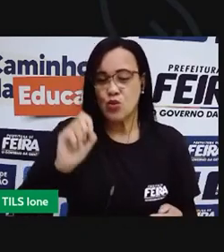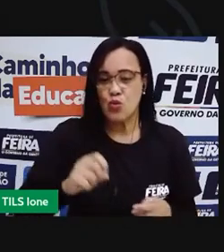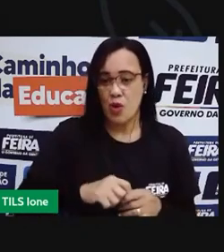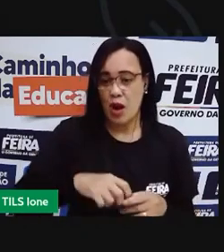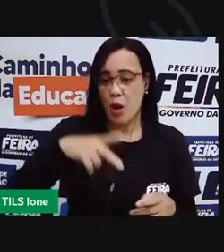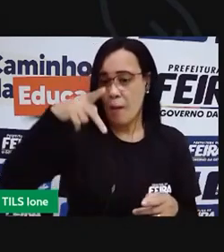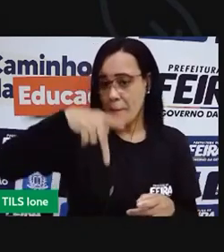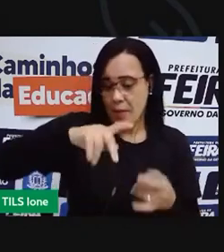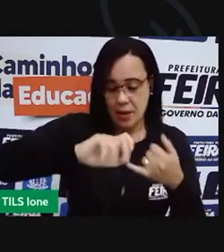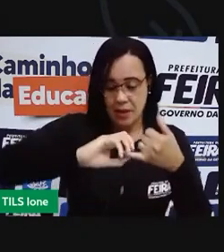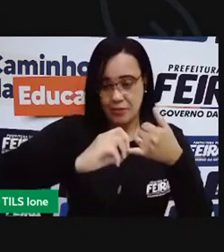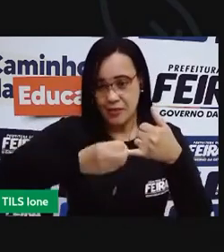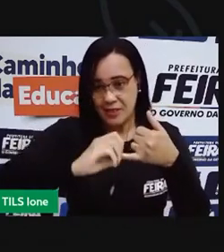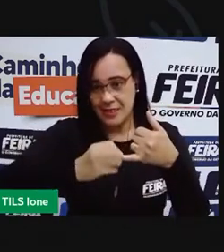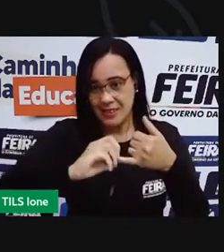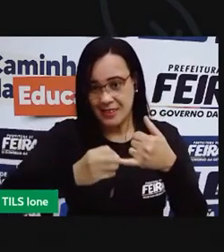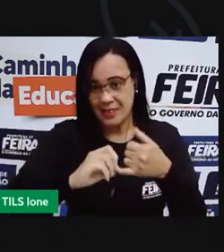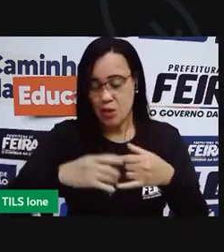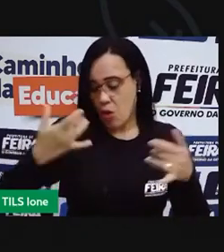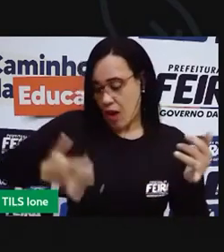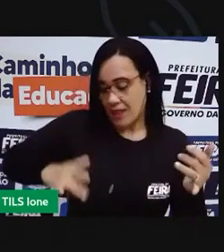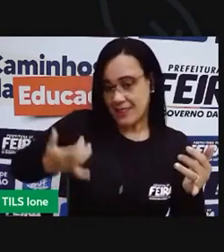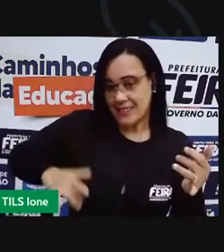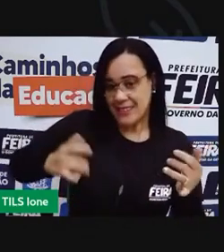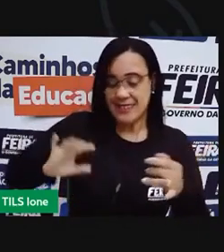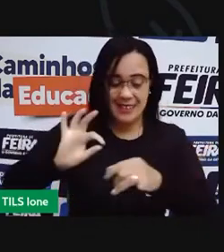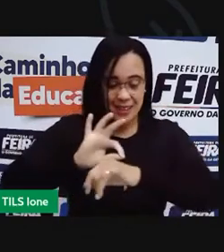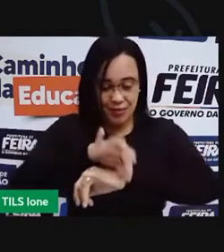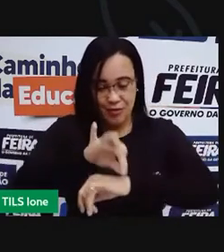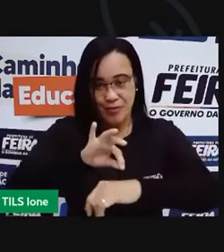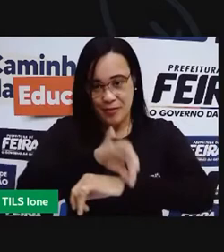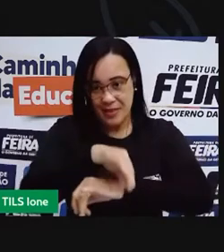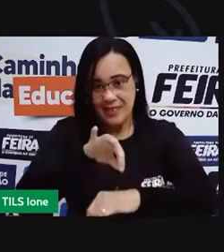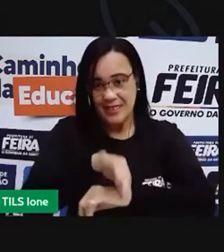e a formiga. A leve e a cocariga.